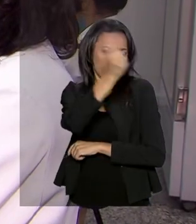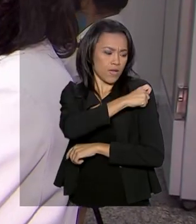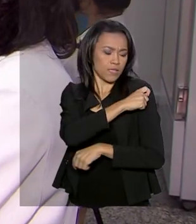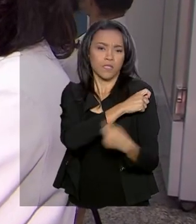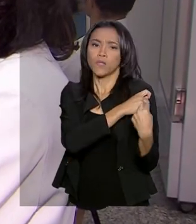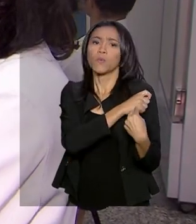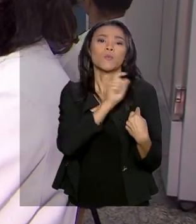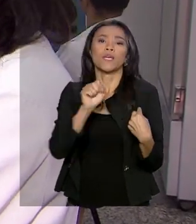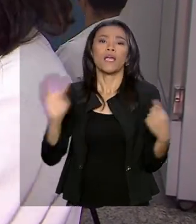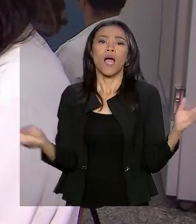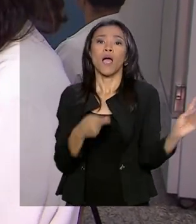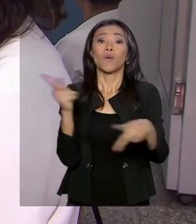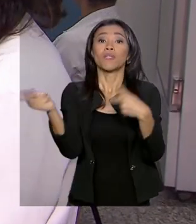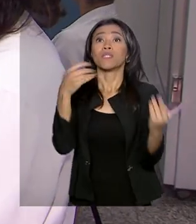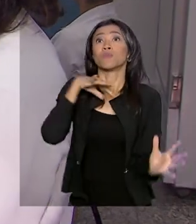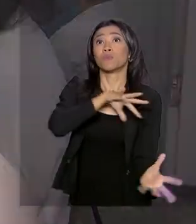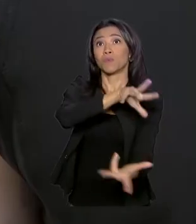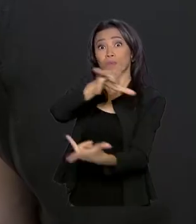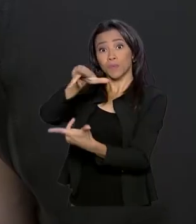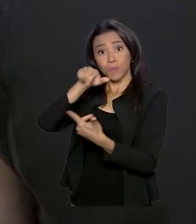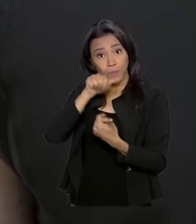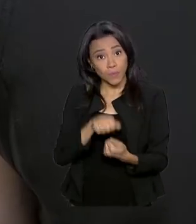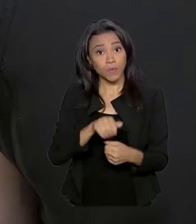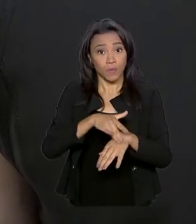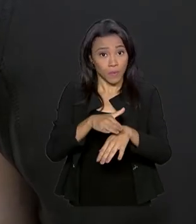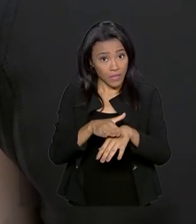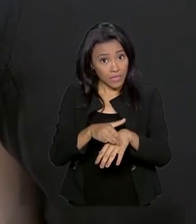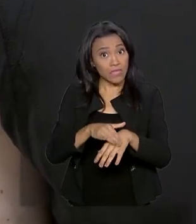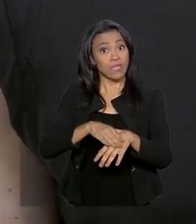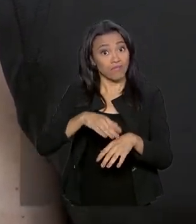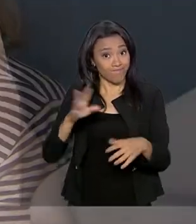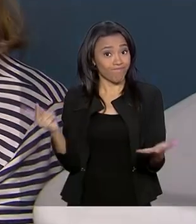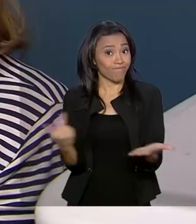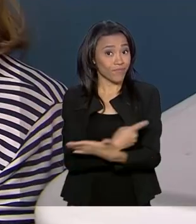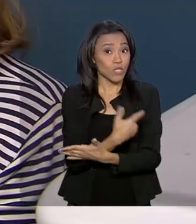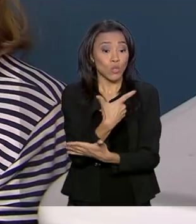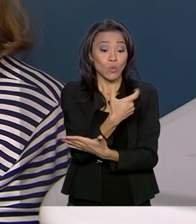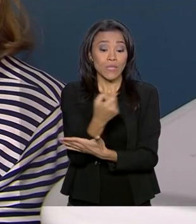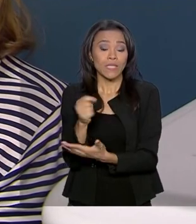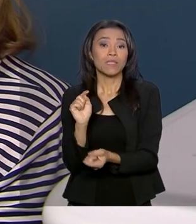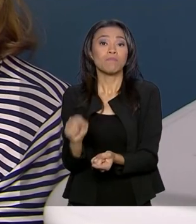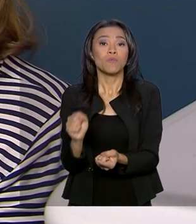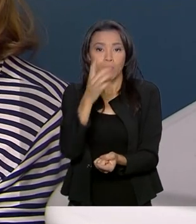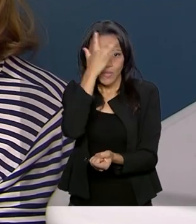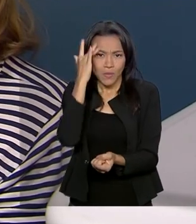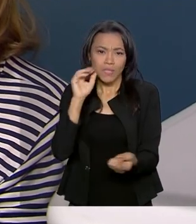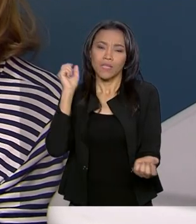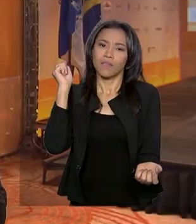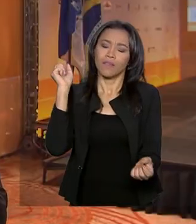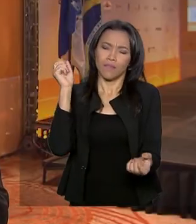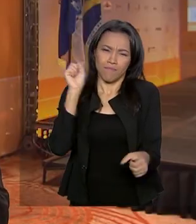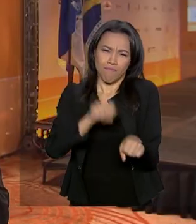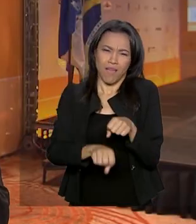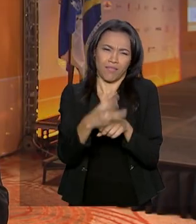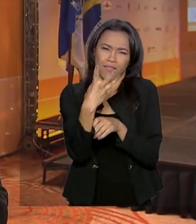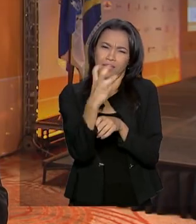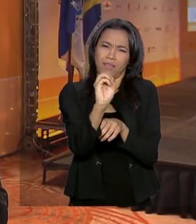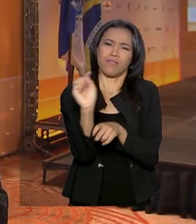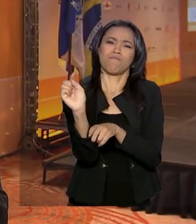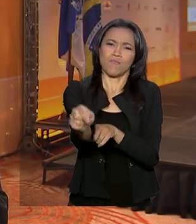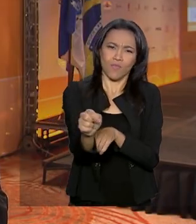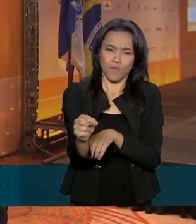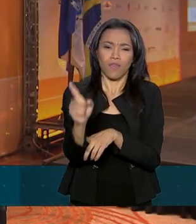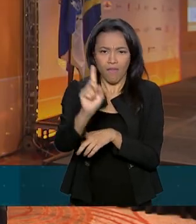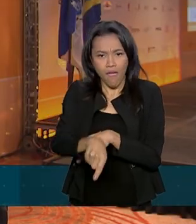uma doença que atinge a cada ano no mundo 200 mil pessoas e que mata 30 mil a febre amarela. Desde 2001,